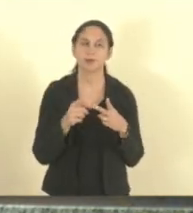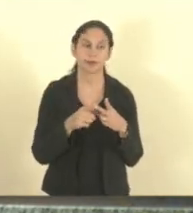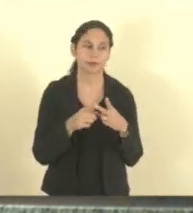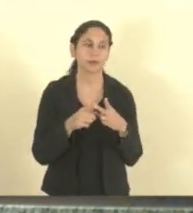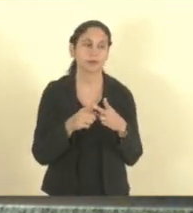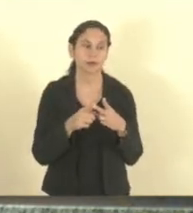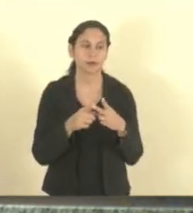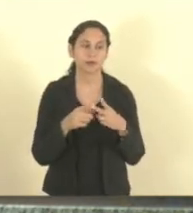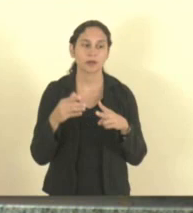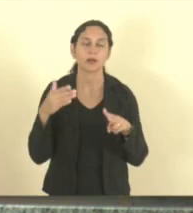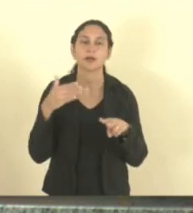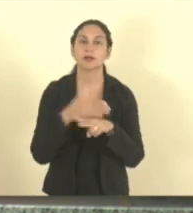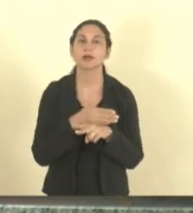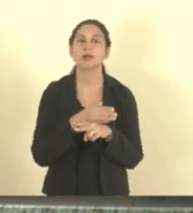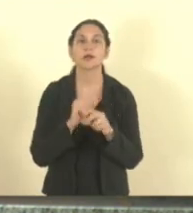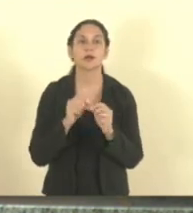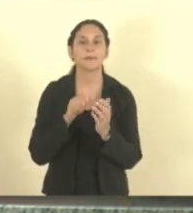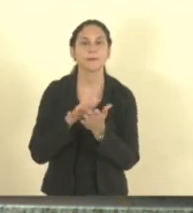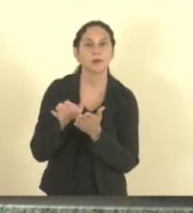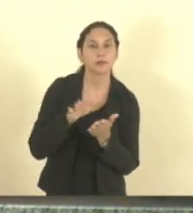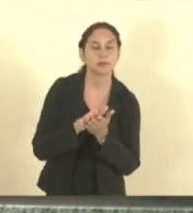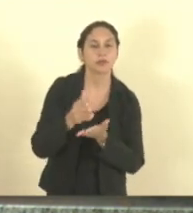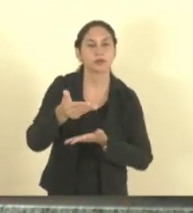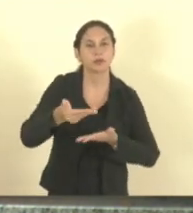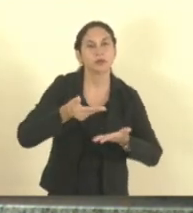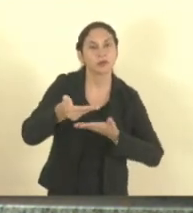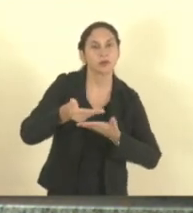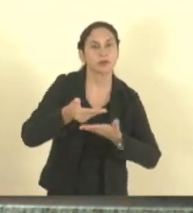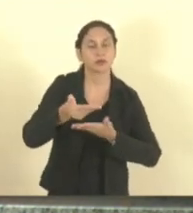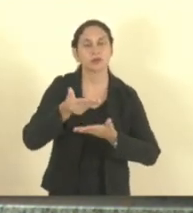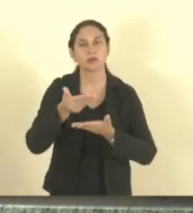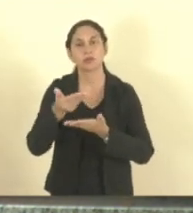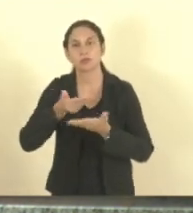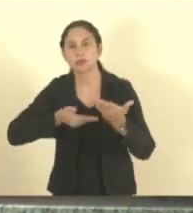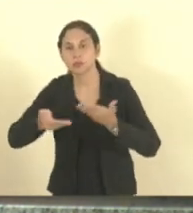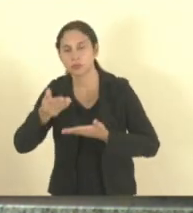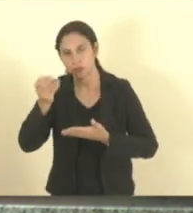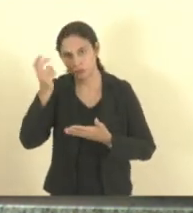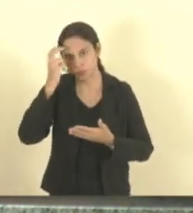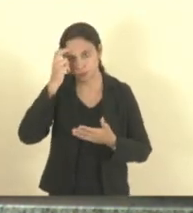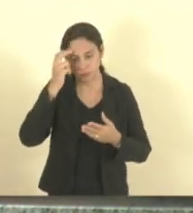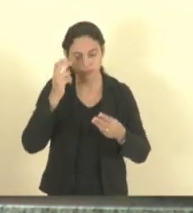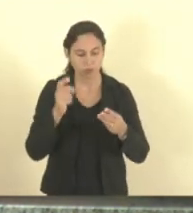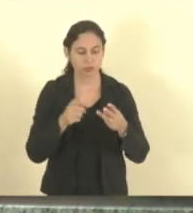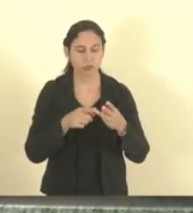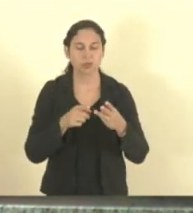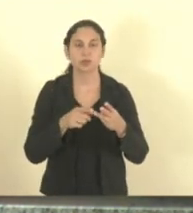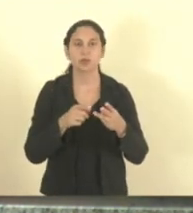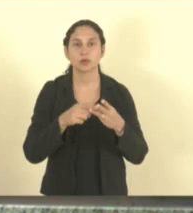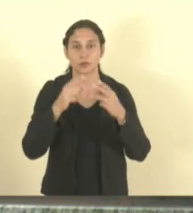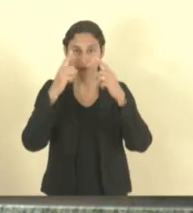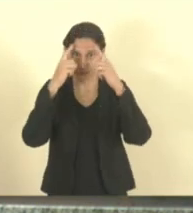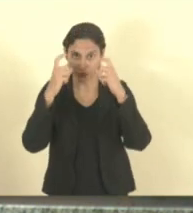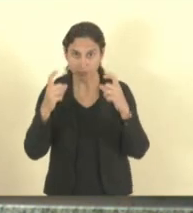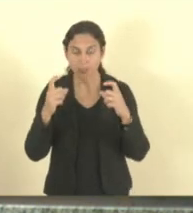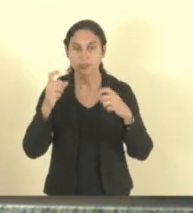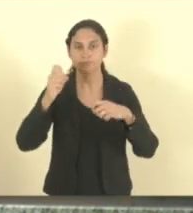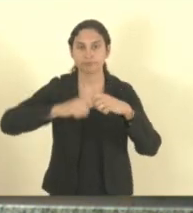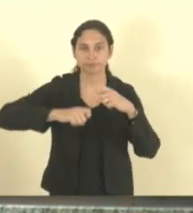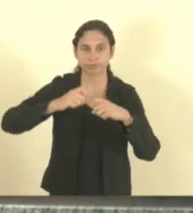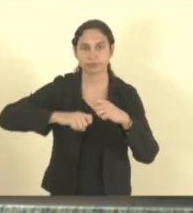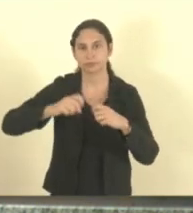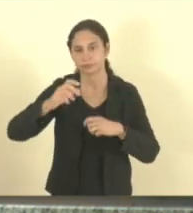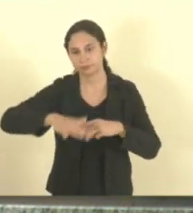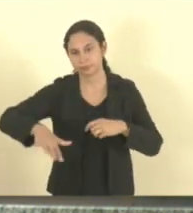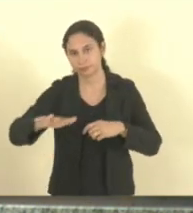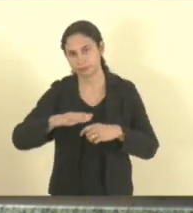e formas de produzir e distribuir cultura, assédio e violências sexuais. Argumenta